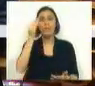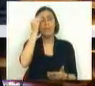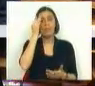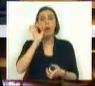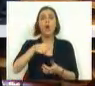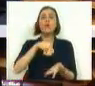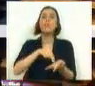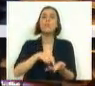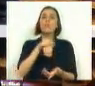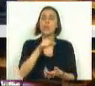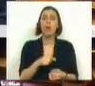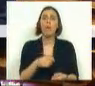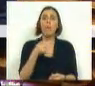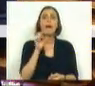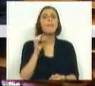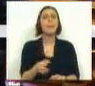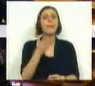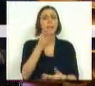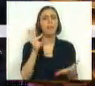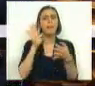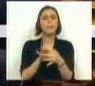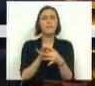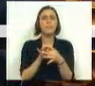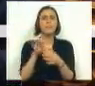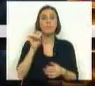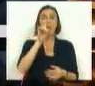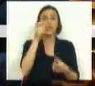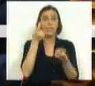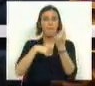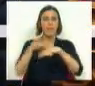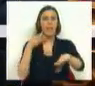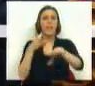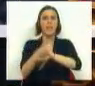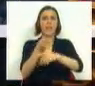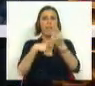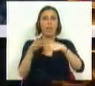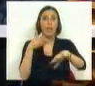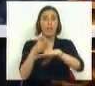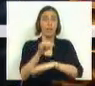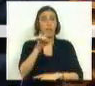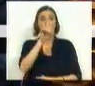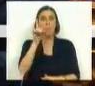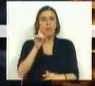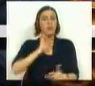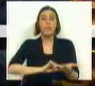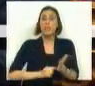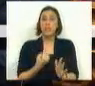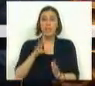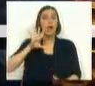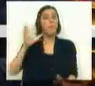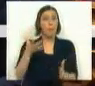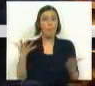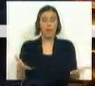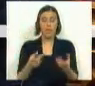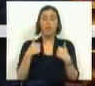saber qual é a posição do PCP relativamente à questão da venda direta. A venda direta é uma questão essencial para o país